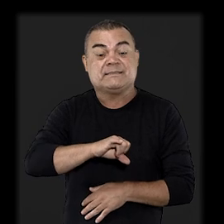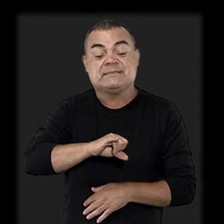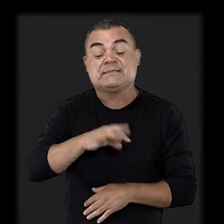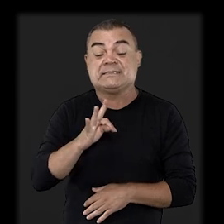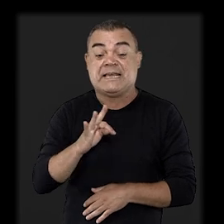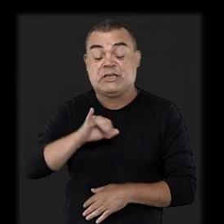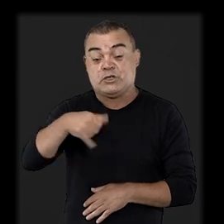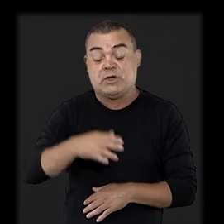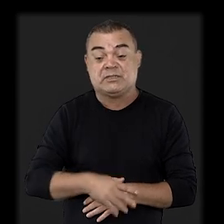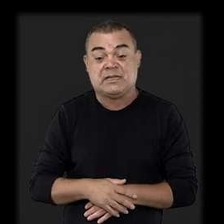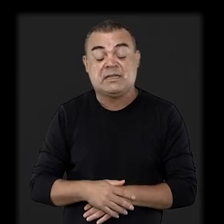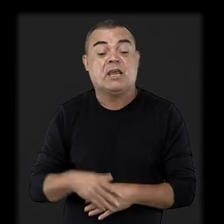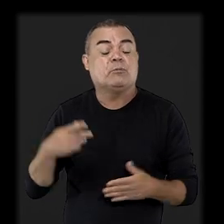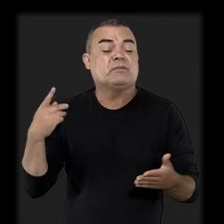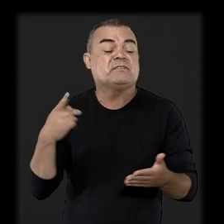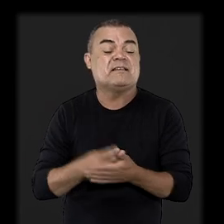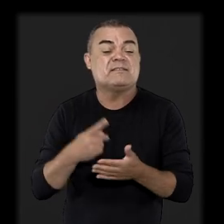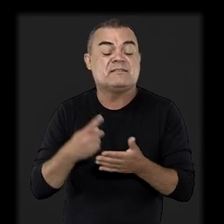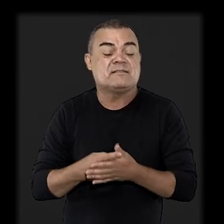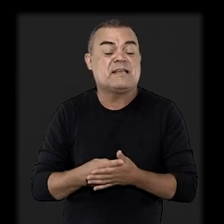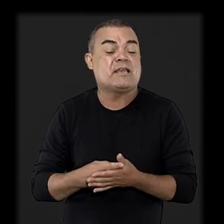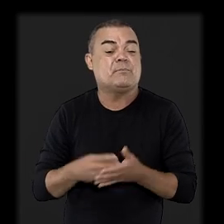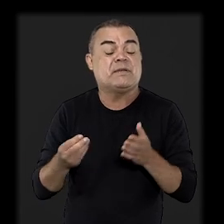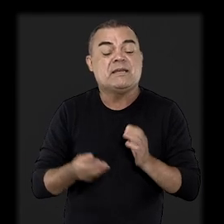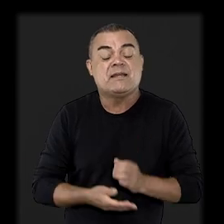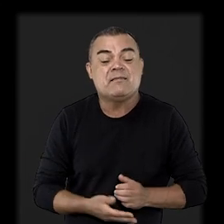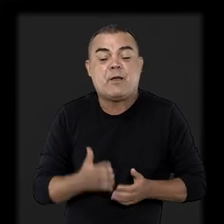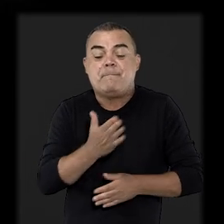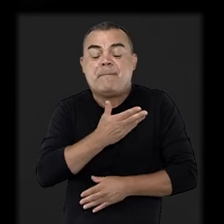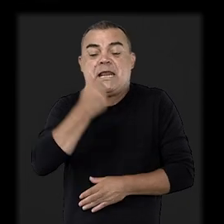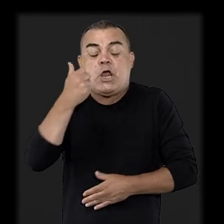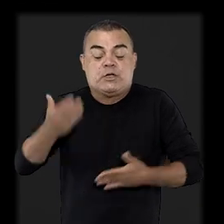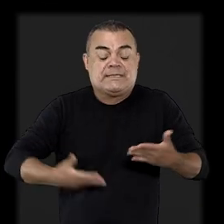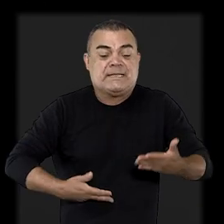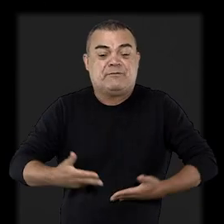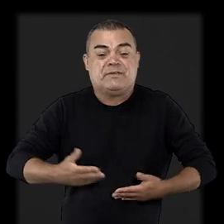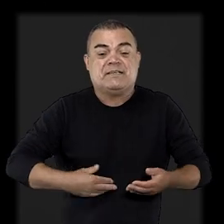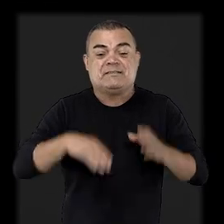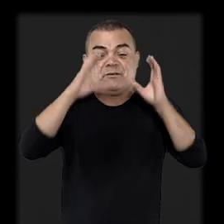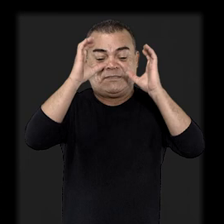Parabéns ao STJ pela dedicação em prestar sempre o melhor serviço ao cidadão.